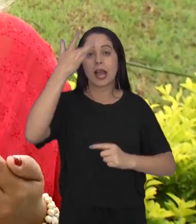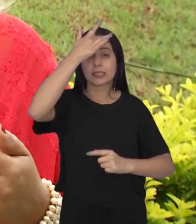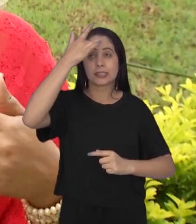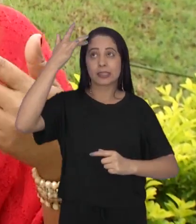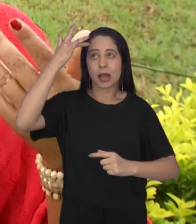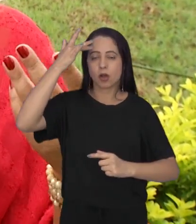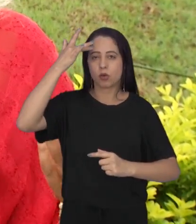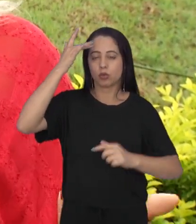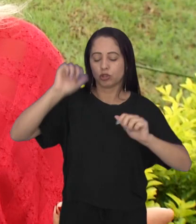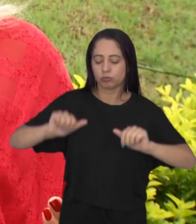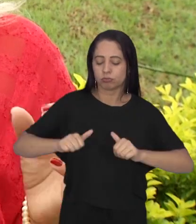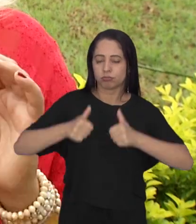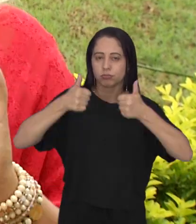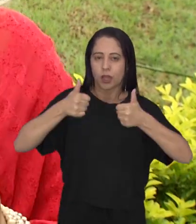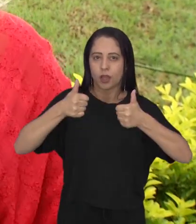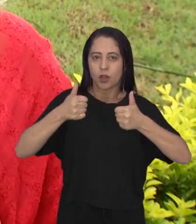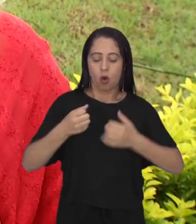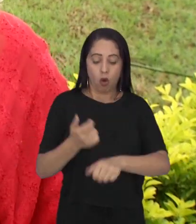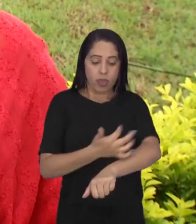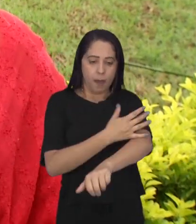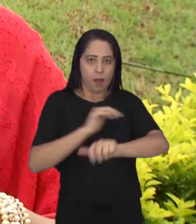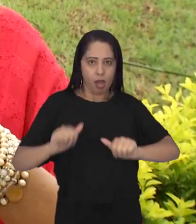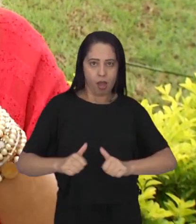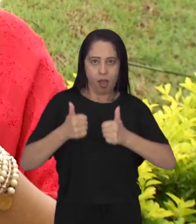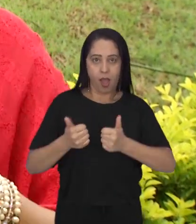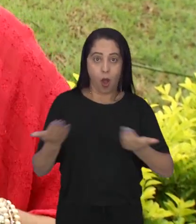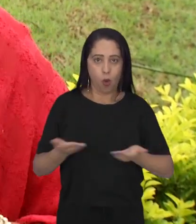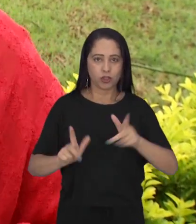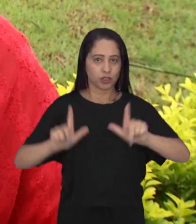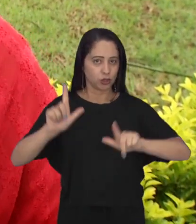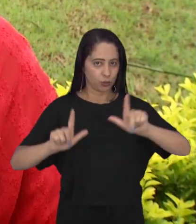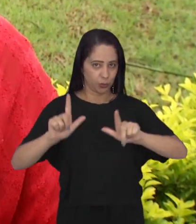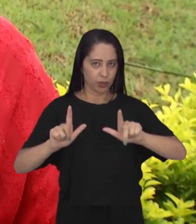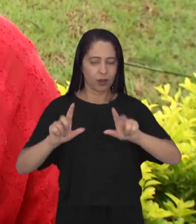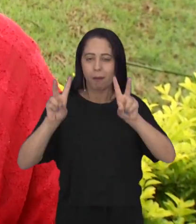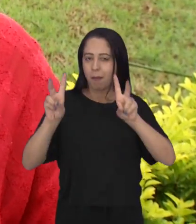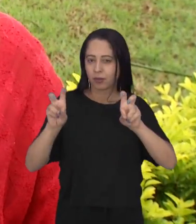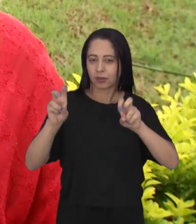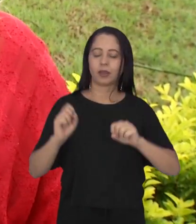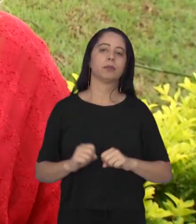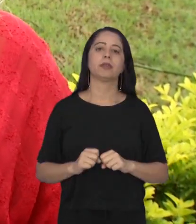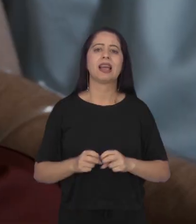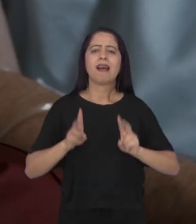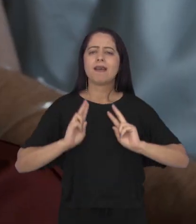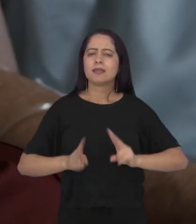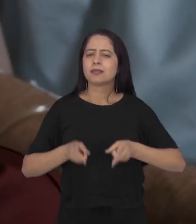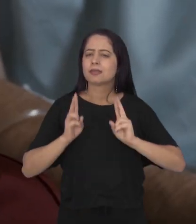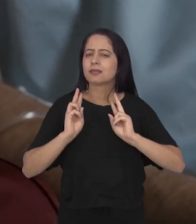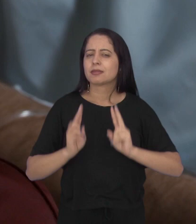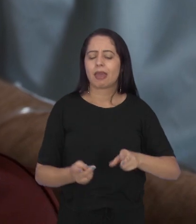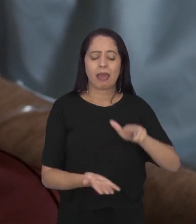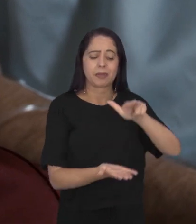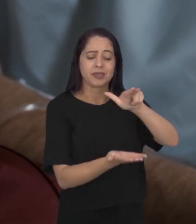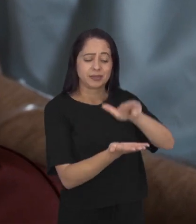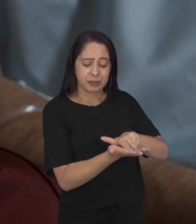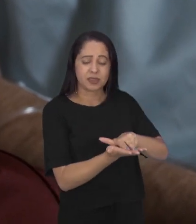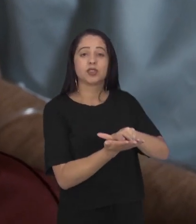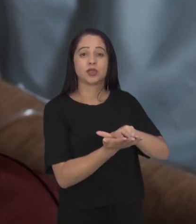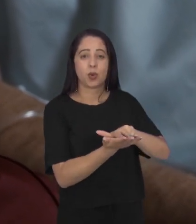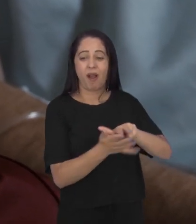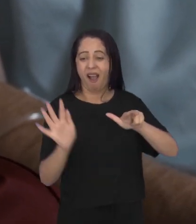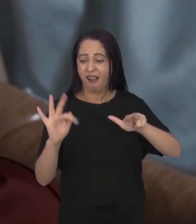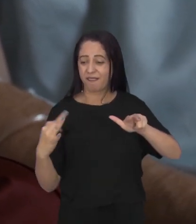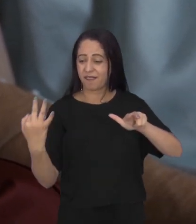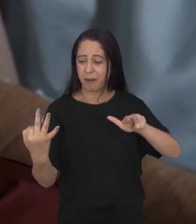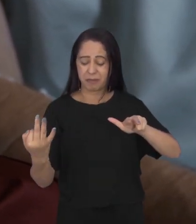promover a saúde mental e emocional é tema do De Bem Com Você de hoje. Sempre que uma pessoa precisa